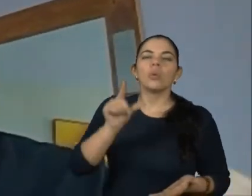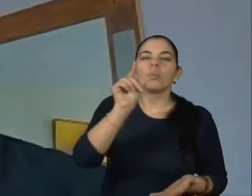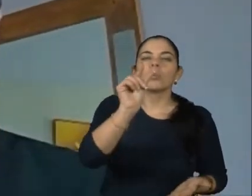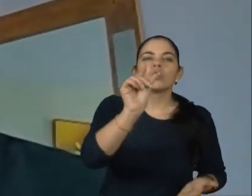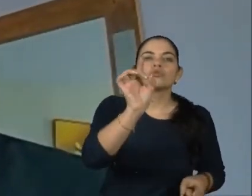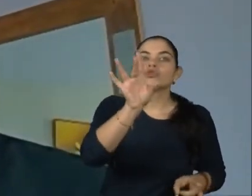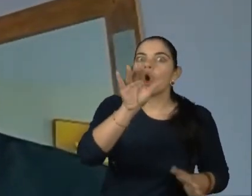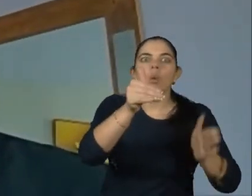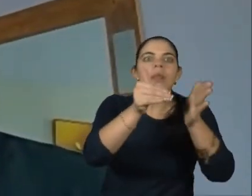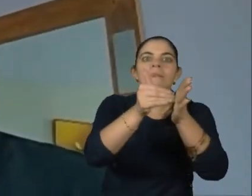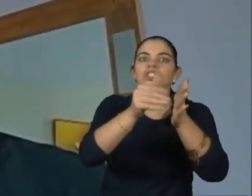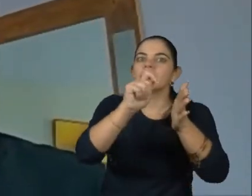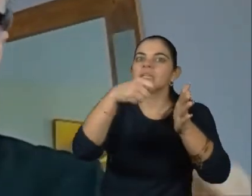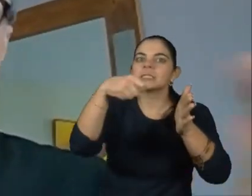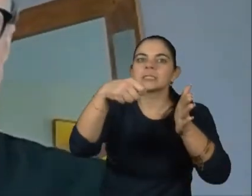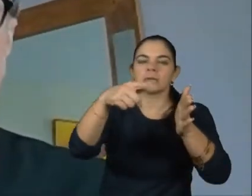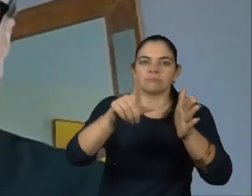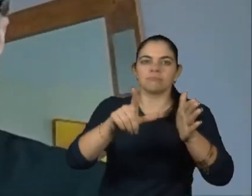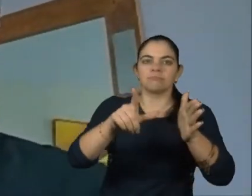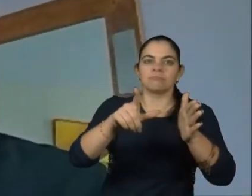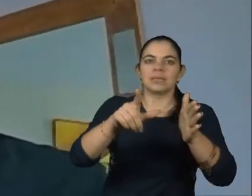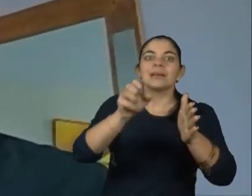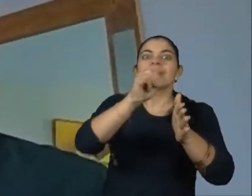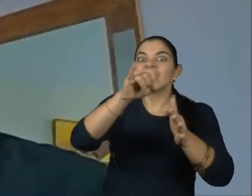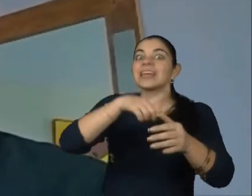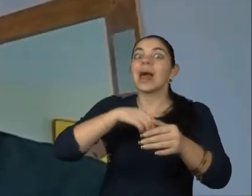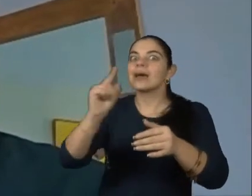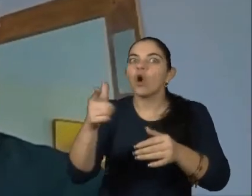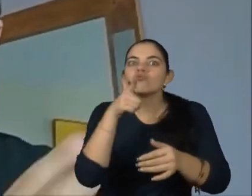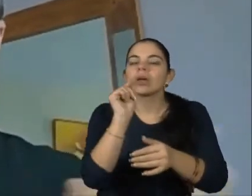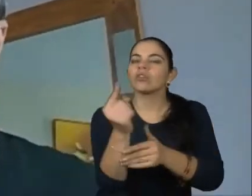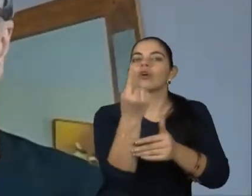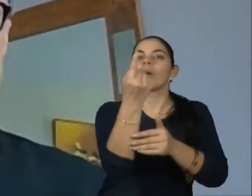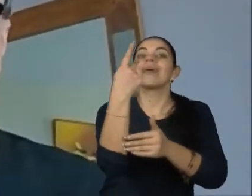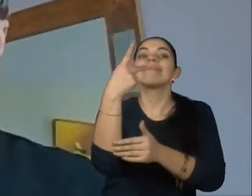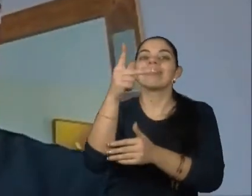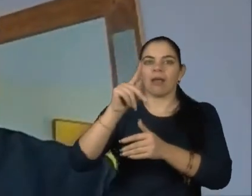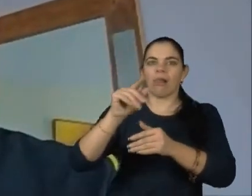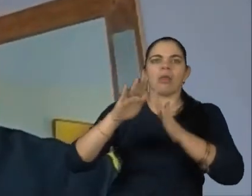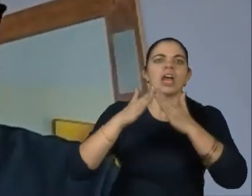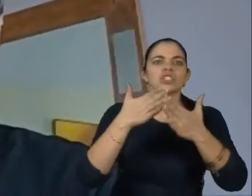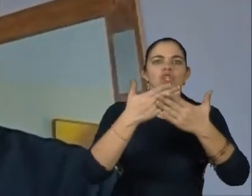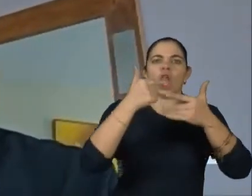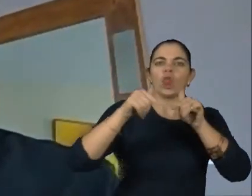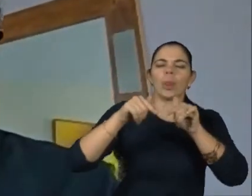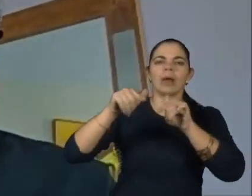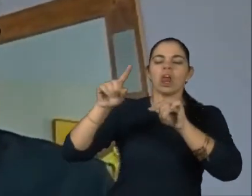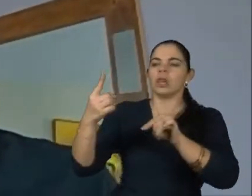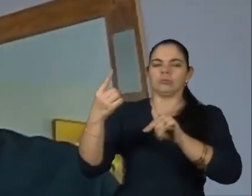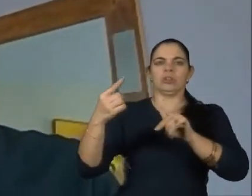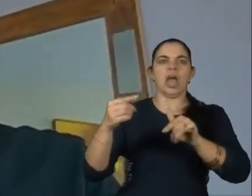precisa para a gente não tirar o protagonismo dela. Isso é na escola, isso é no trabalho, em todo lugar.